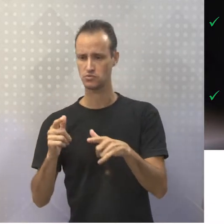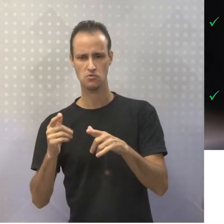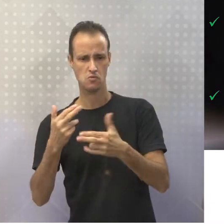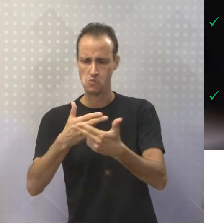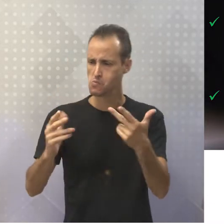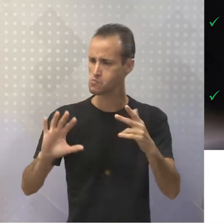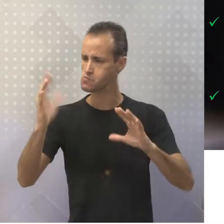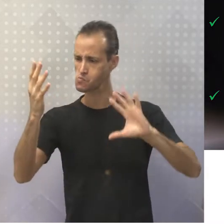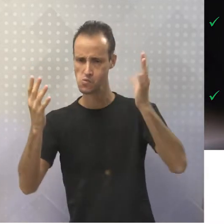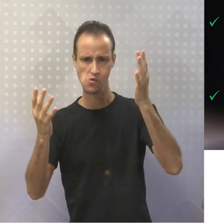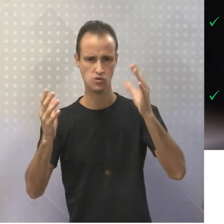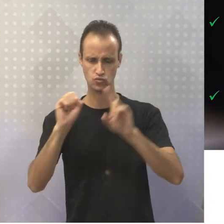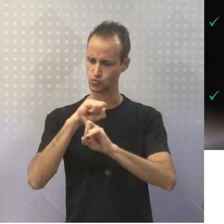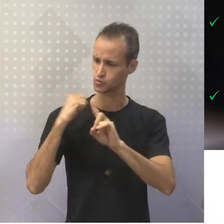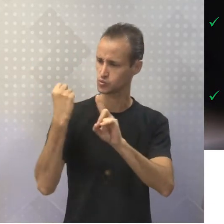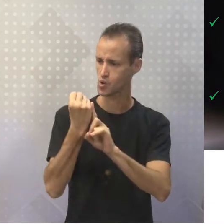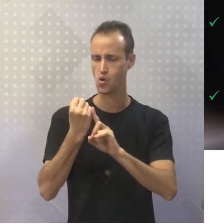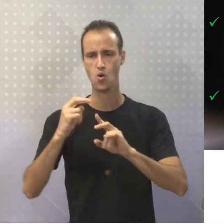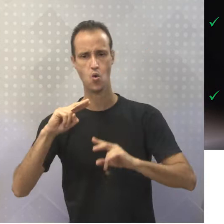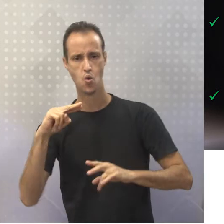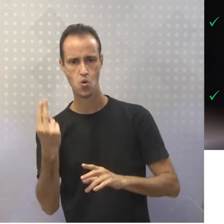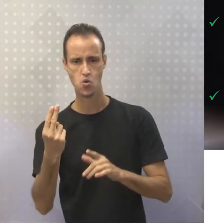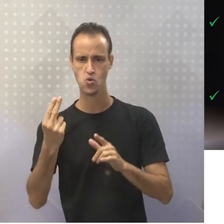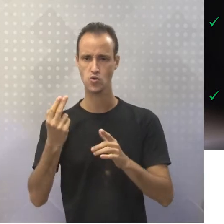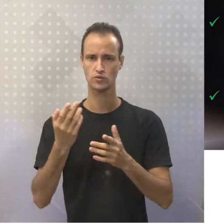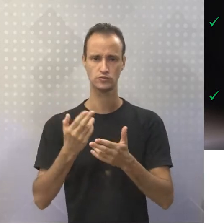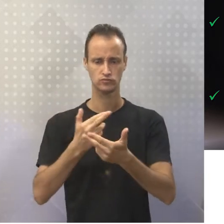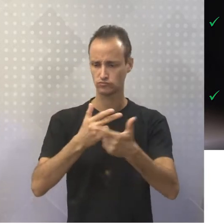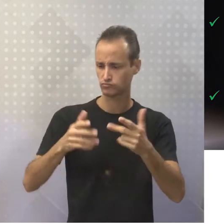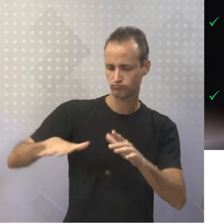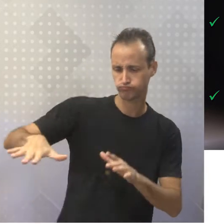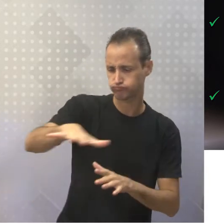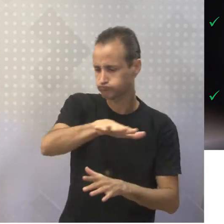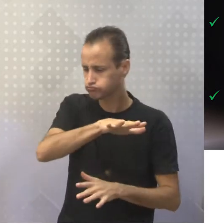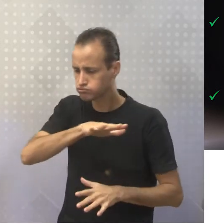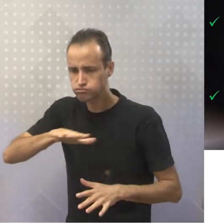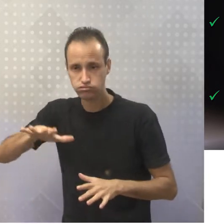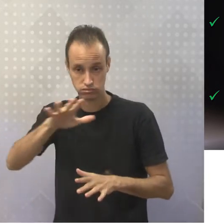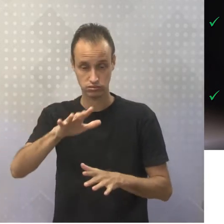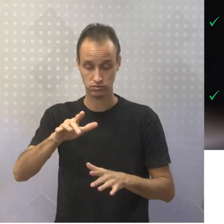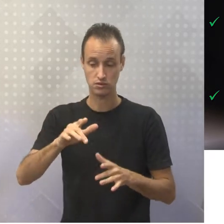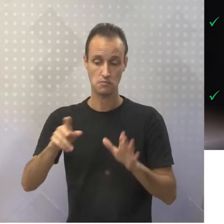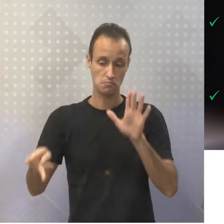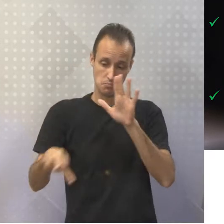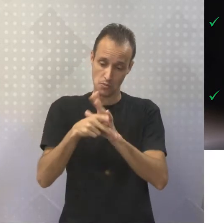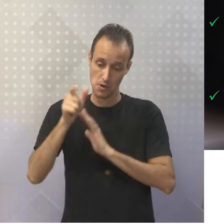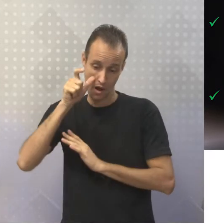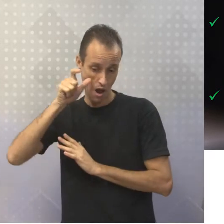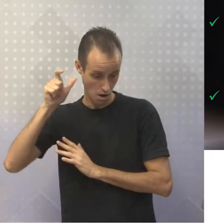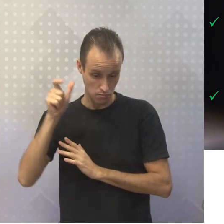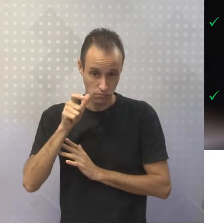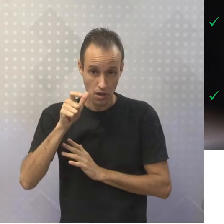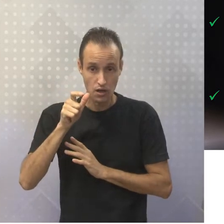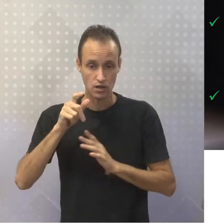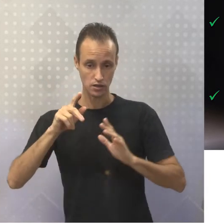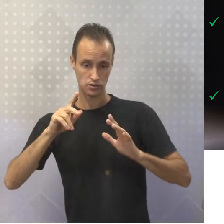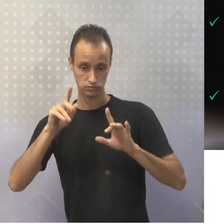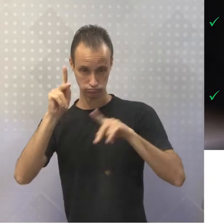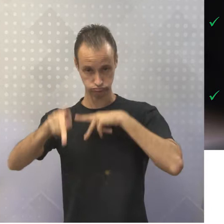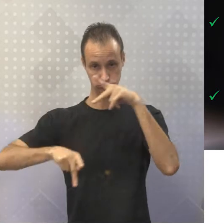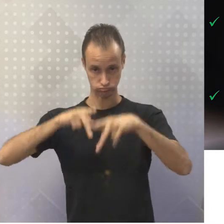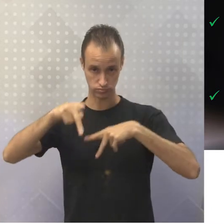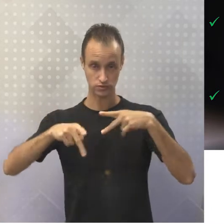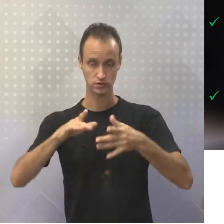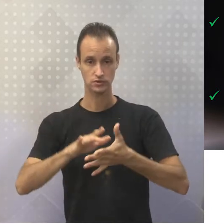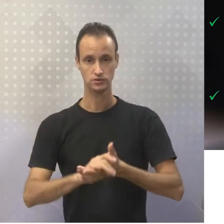acontecimentos produzidos no espaço público, que são de interesse da coletividade. Então, gente tem justamente